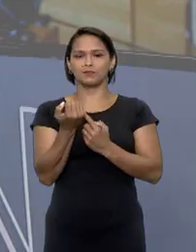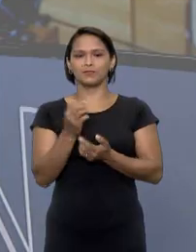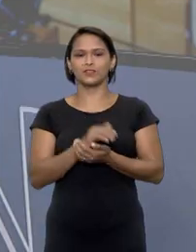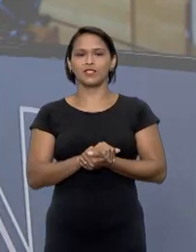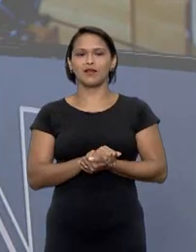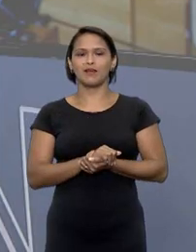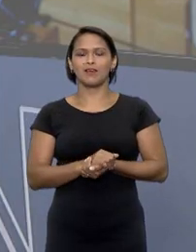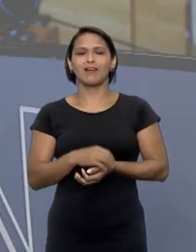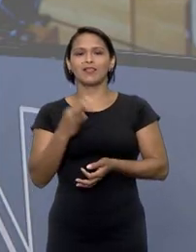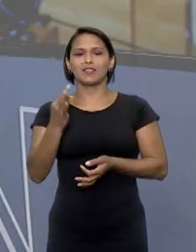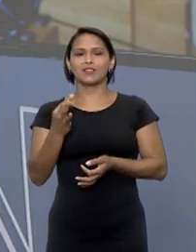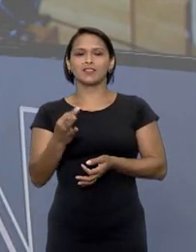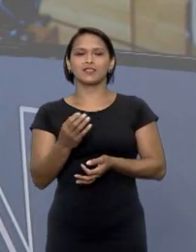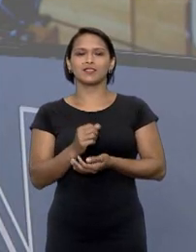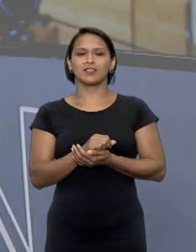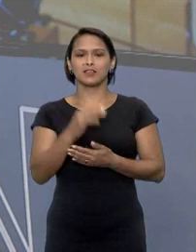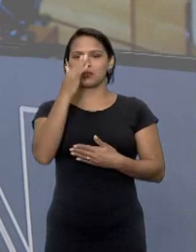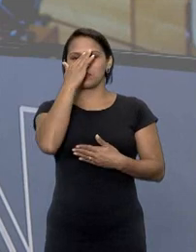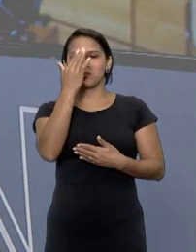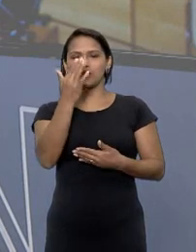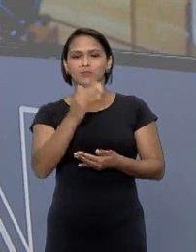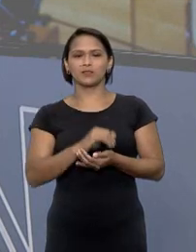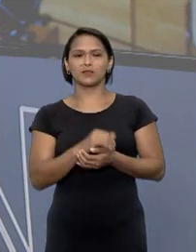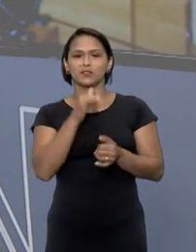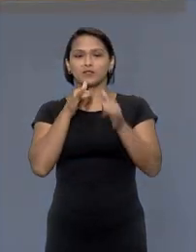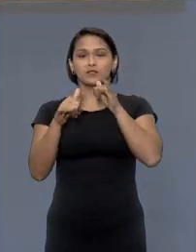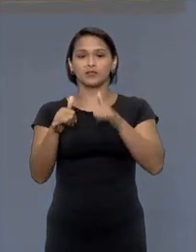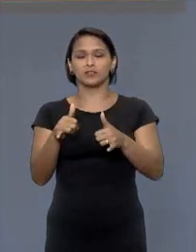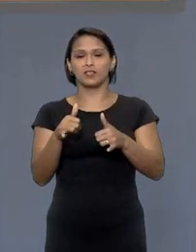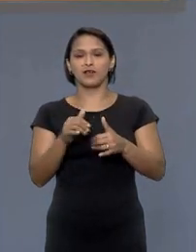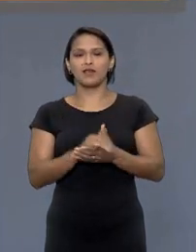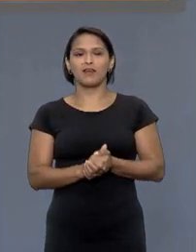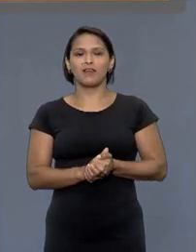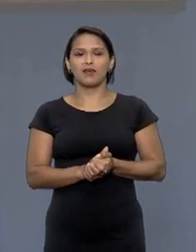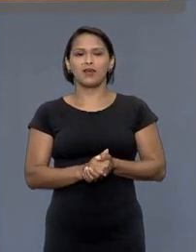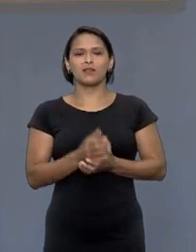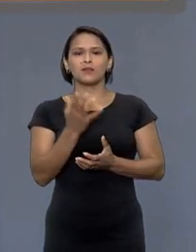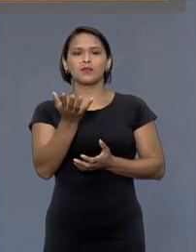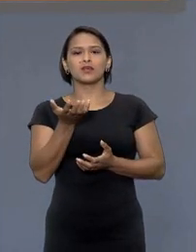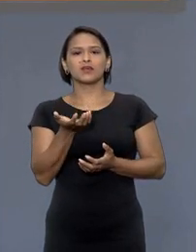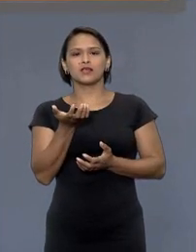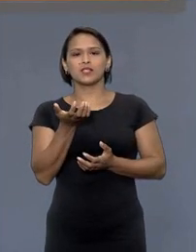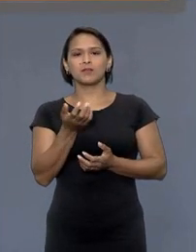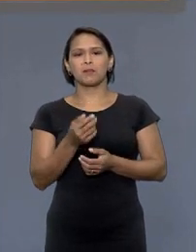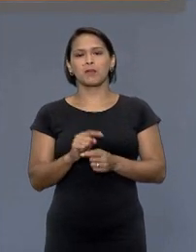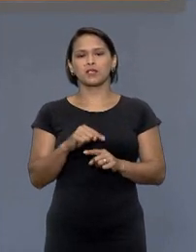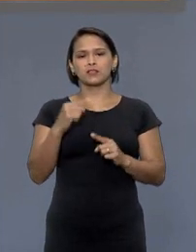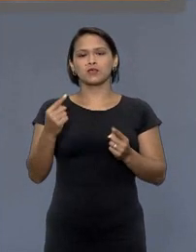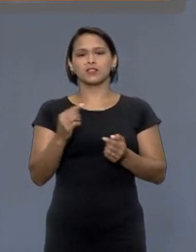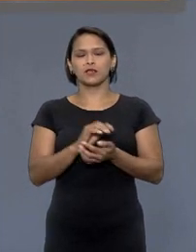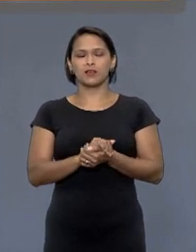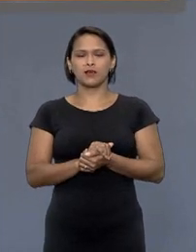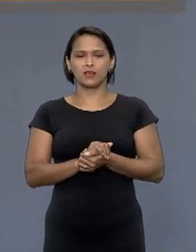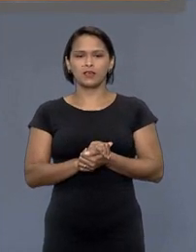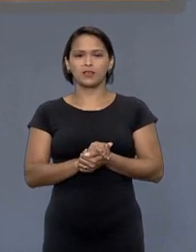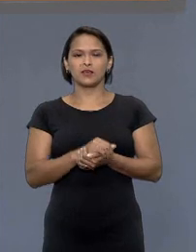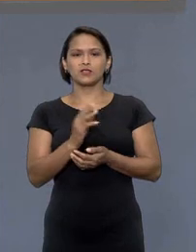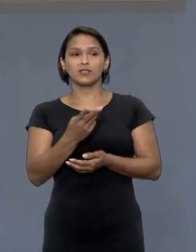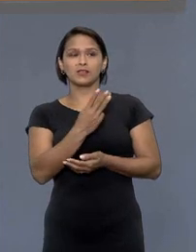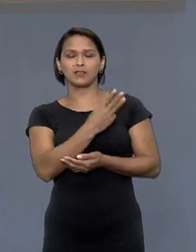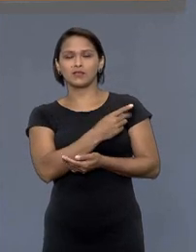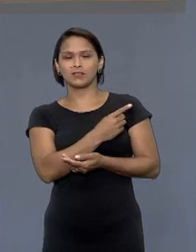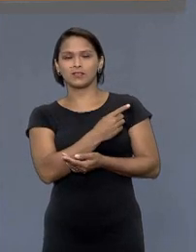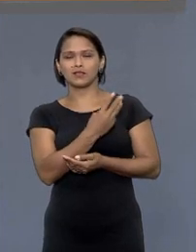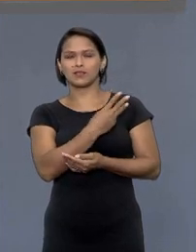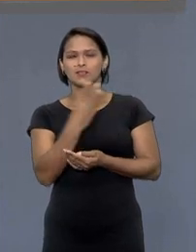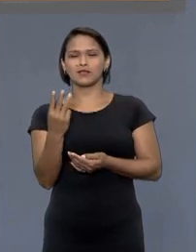tá certo Jéssica muito obrigada pelas informações e se você quiser saber mais detalhes dessas e de outras decisões do tribunal